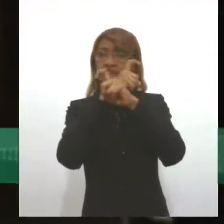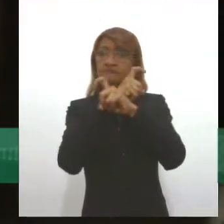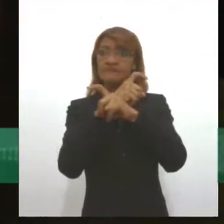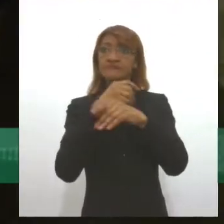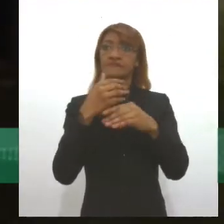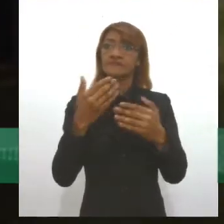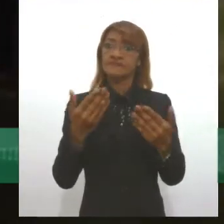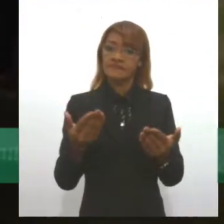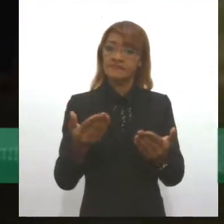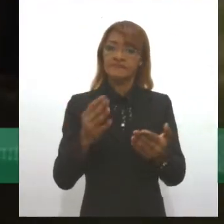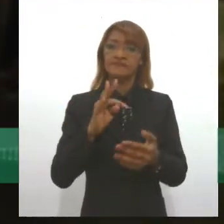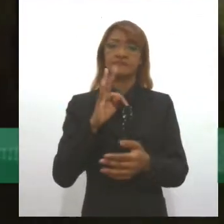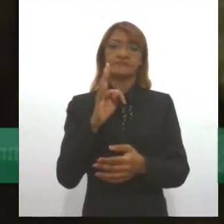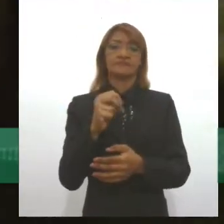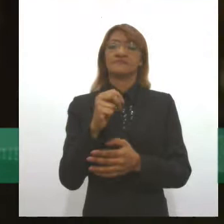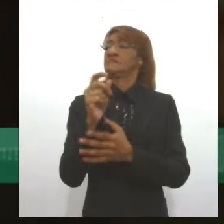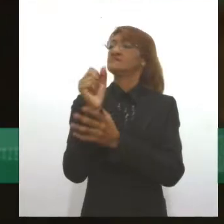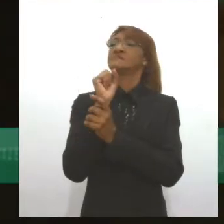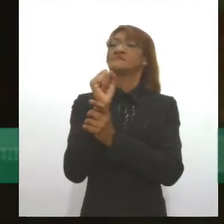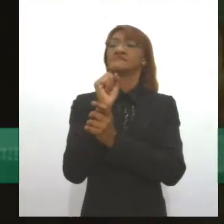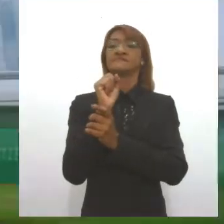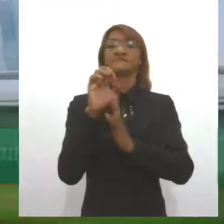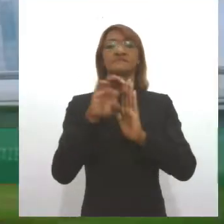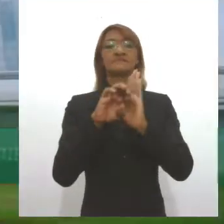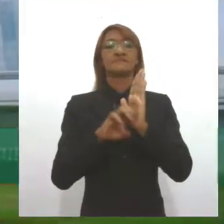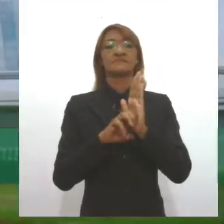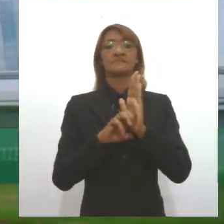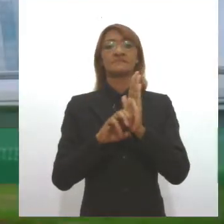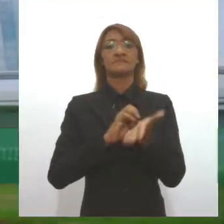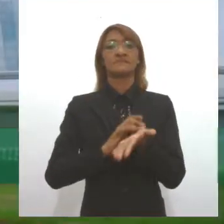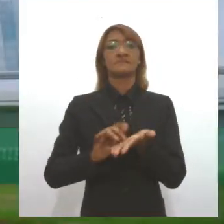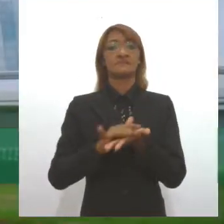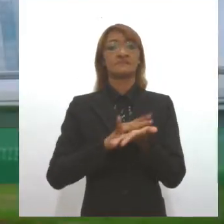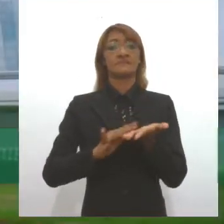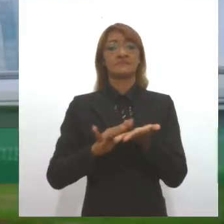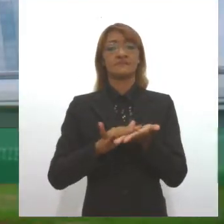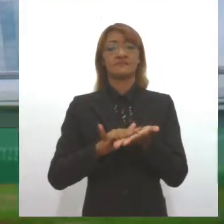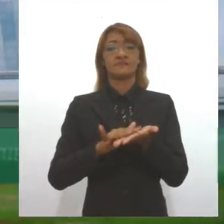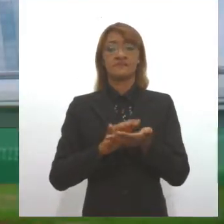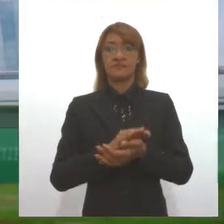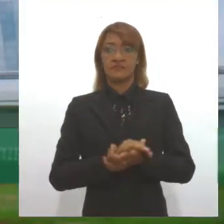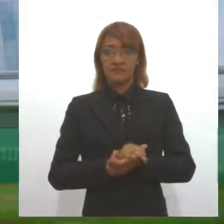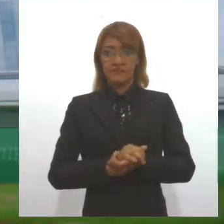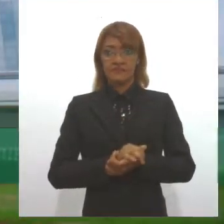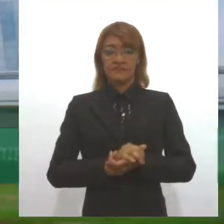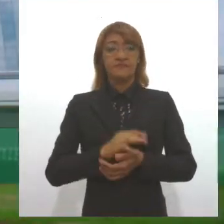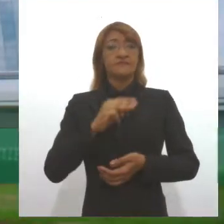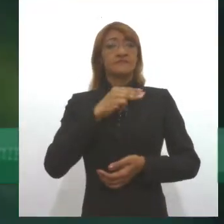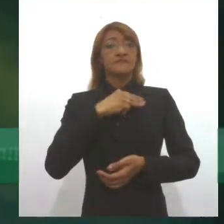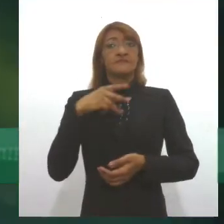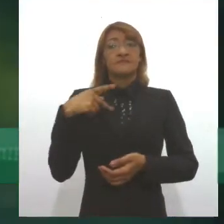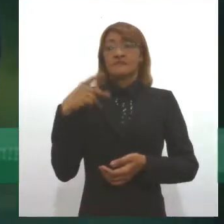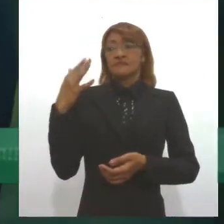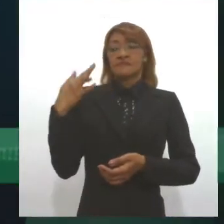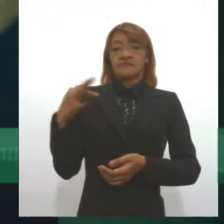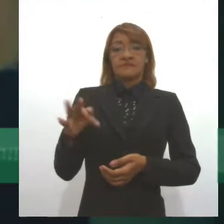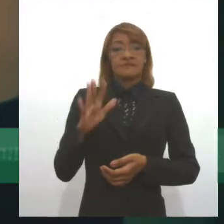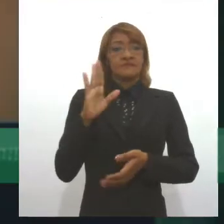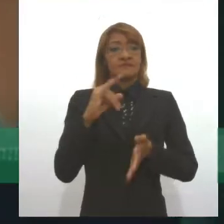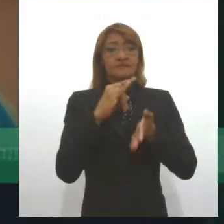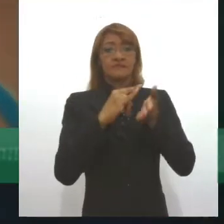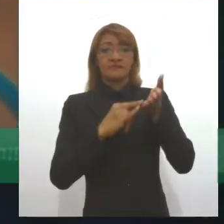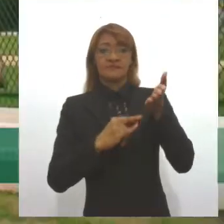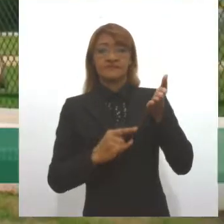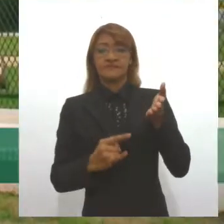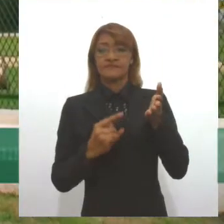isso está assegurado no Estatuto do Ciganos. O Ministério Público Federal enviou no ano passado uma nota técnica ao autor